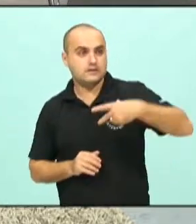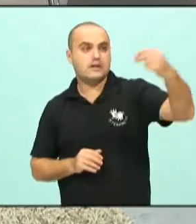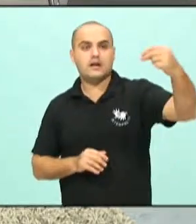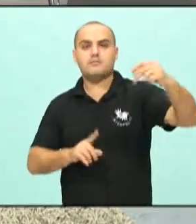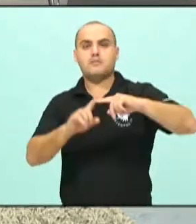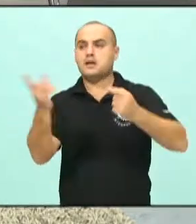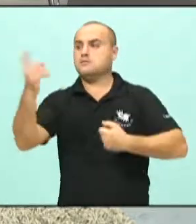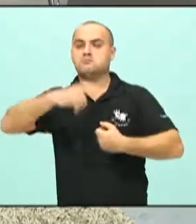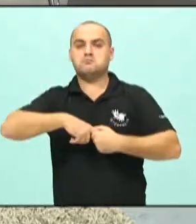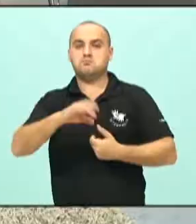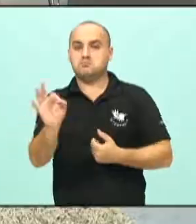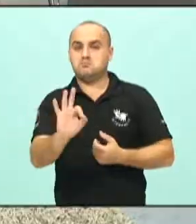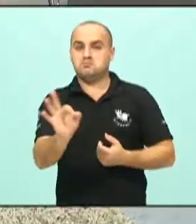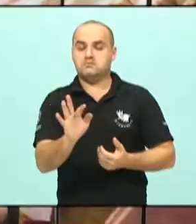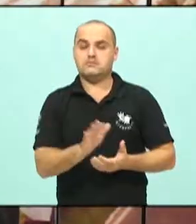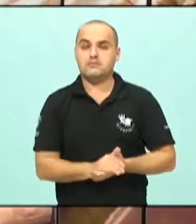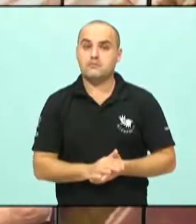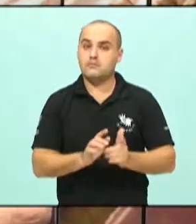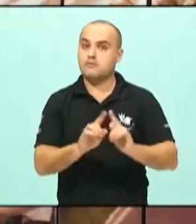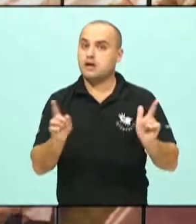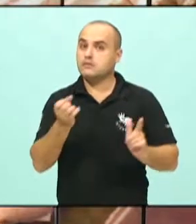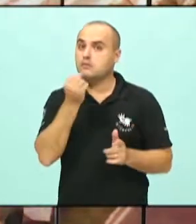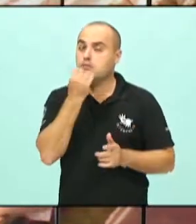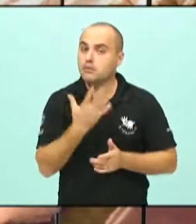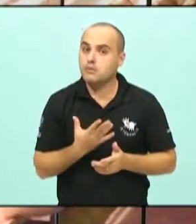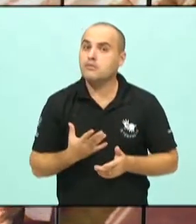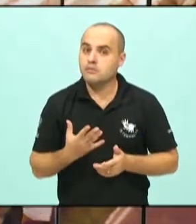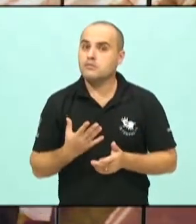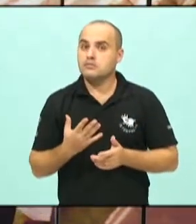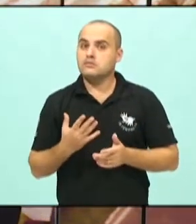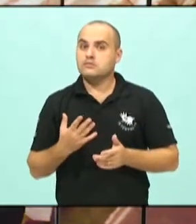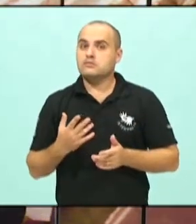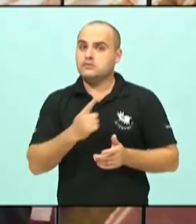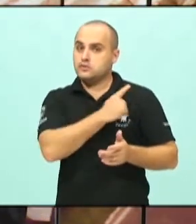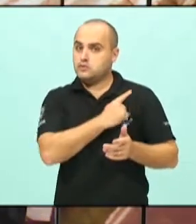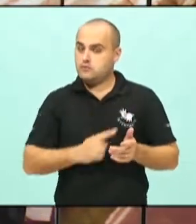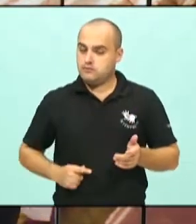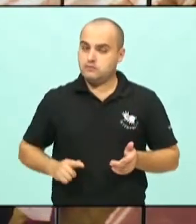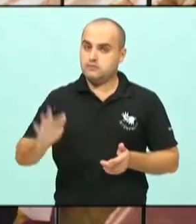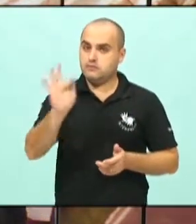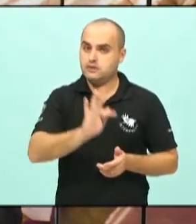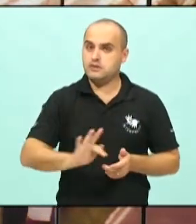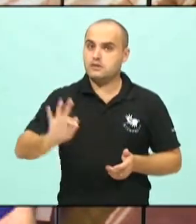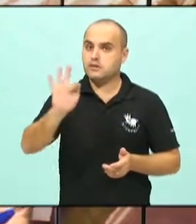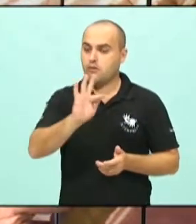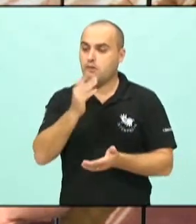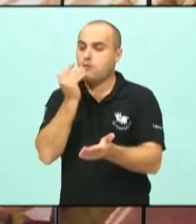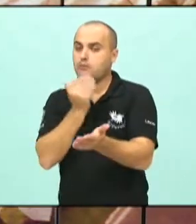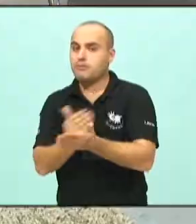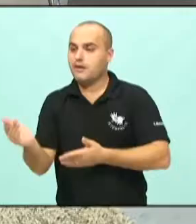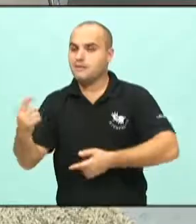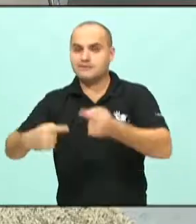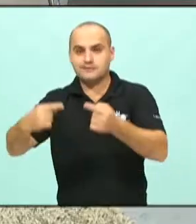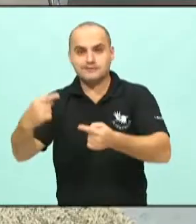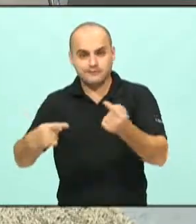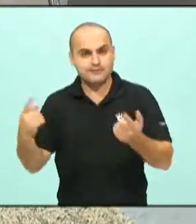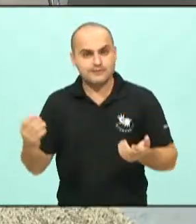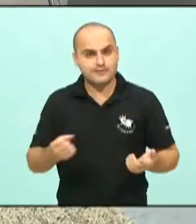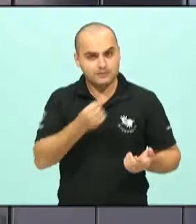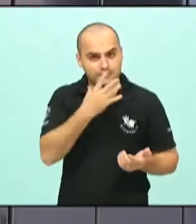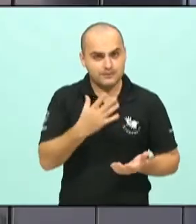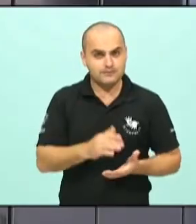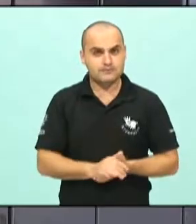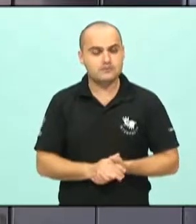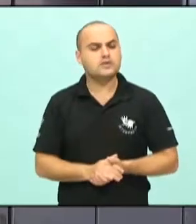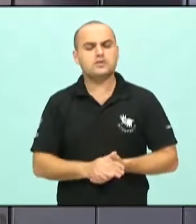Mas que bom que, ao menos, o governo federal parta dele querer discutir, não é? Que bom. Agora, além